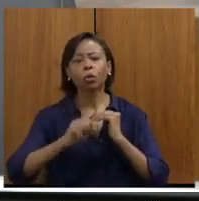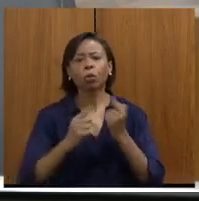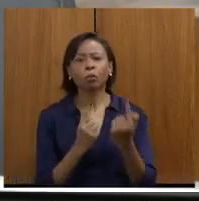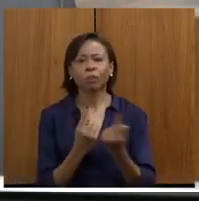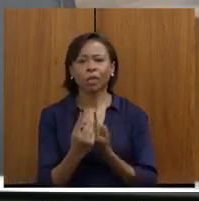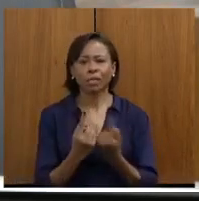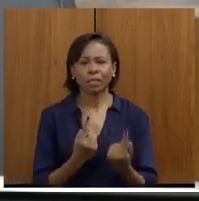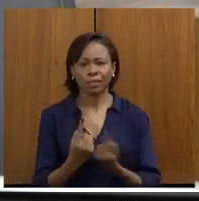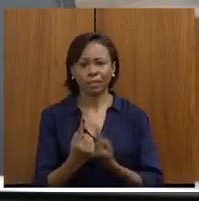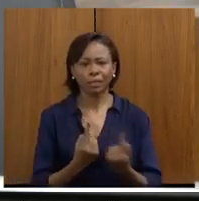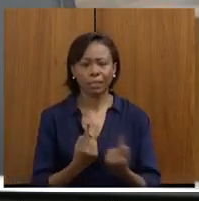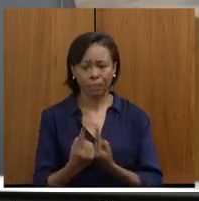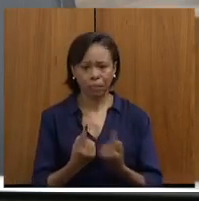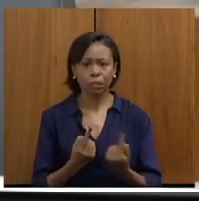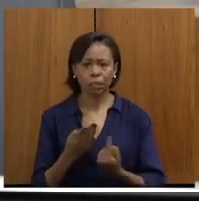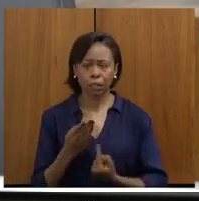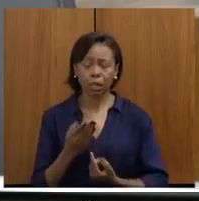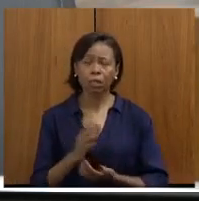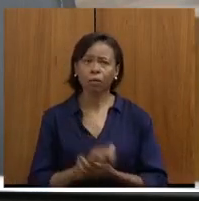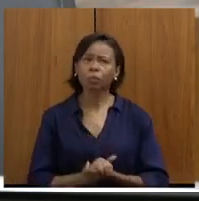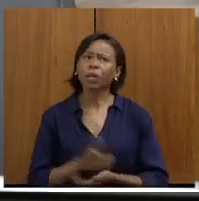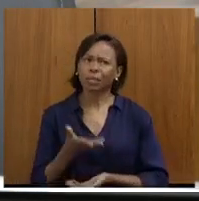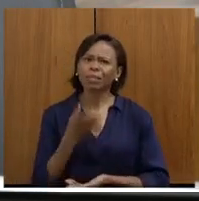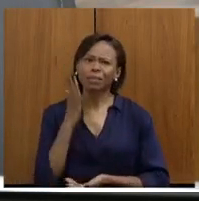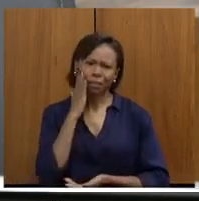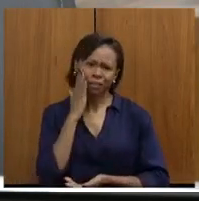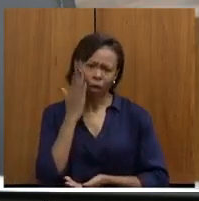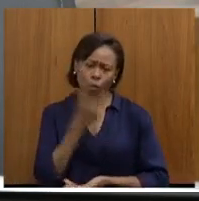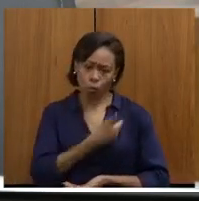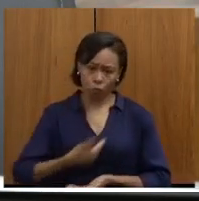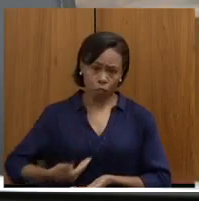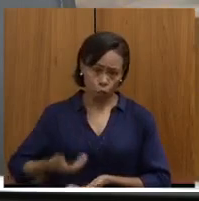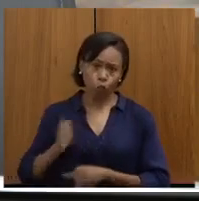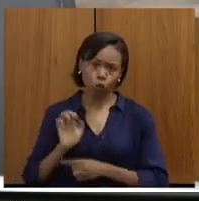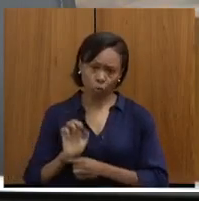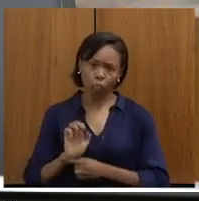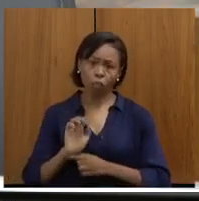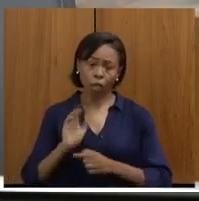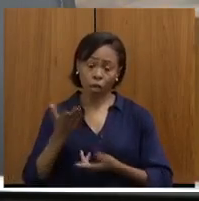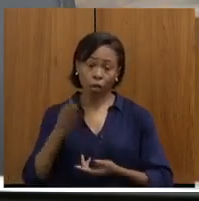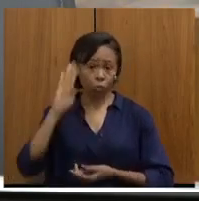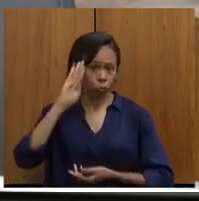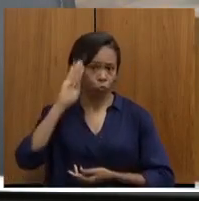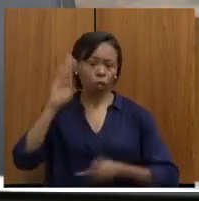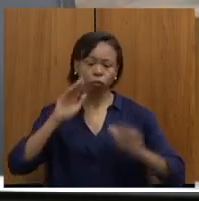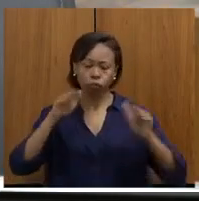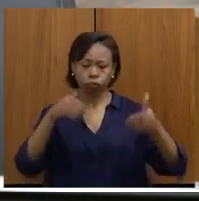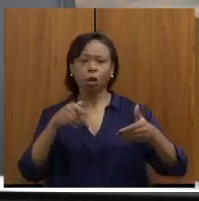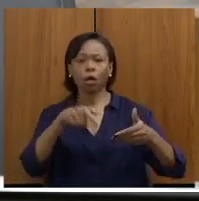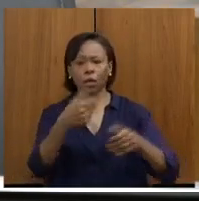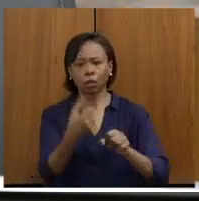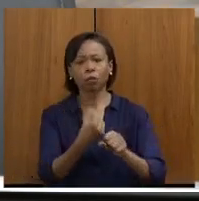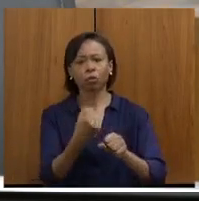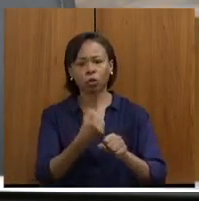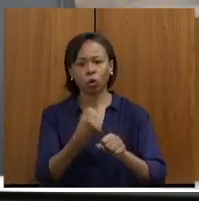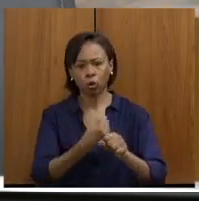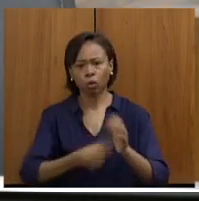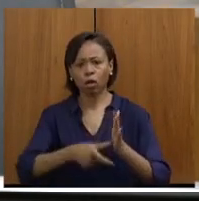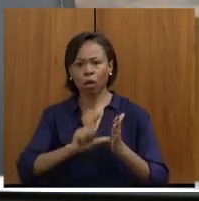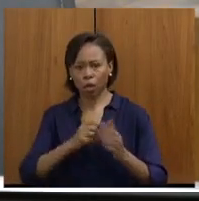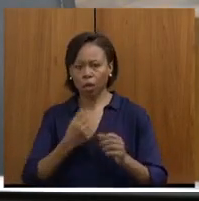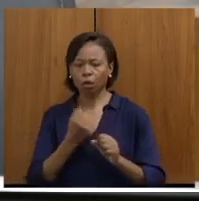sabedora de que o governador do Estado está priorizando aquelas obras que foram iniciadas,